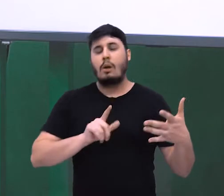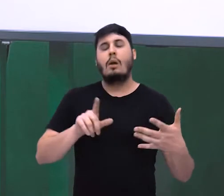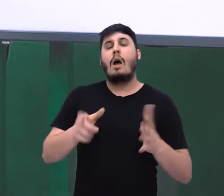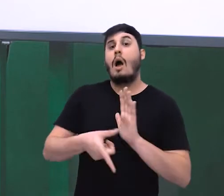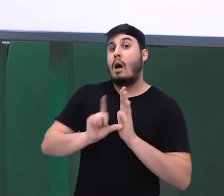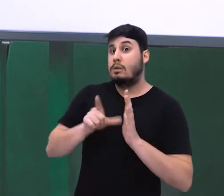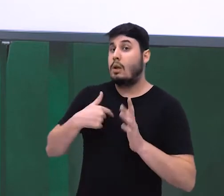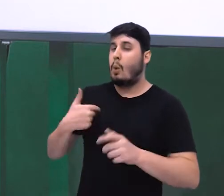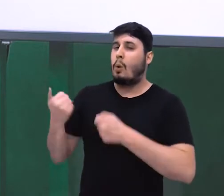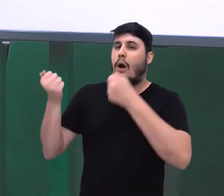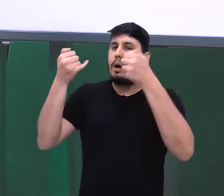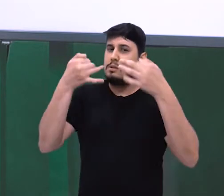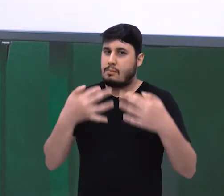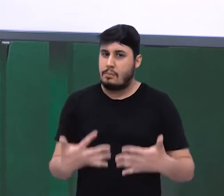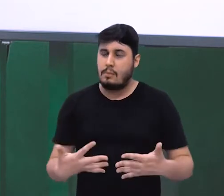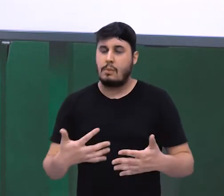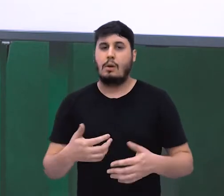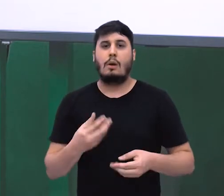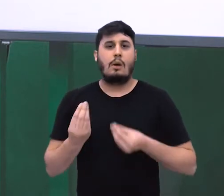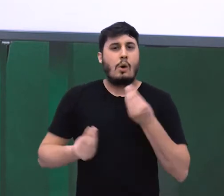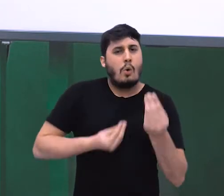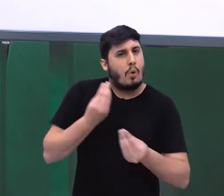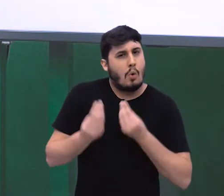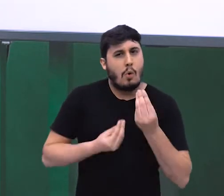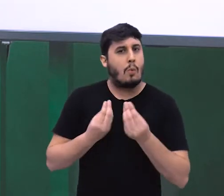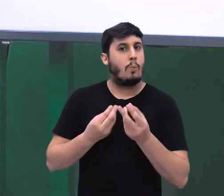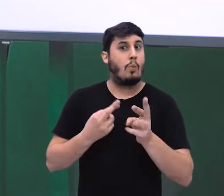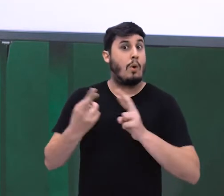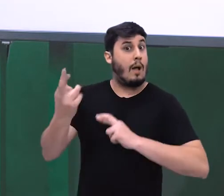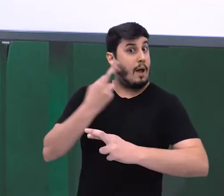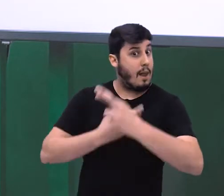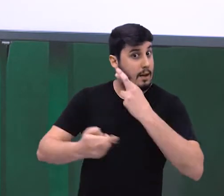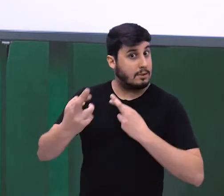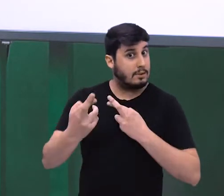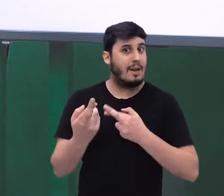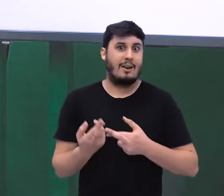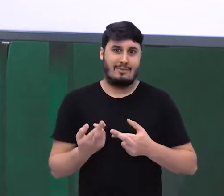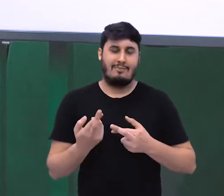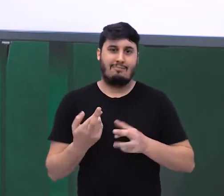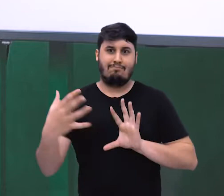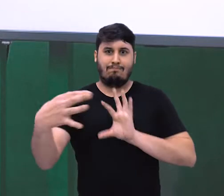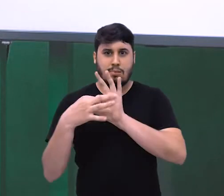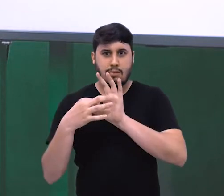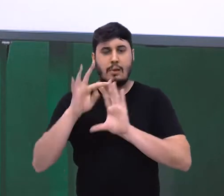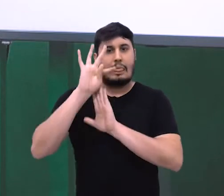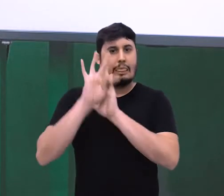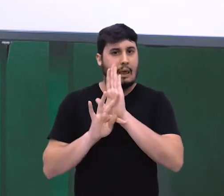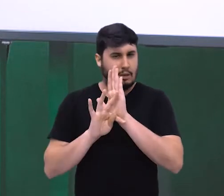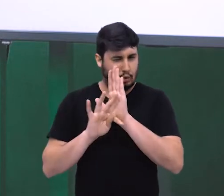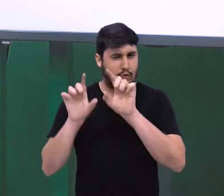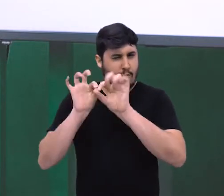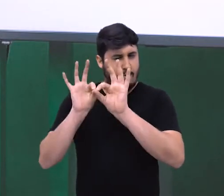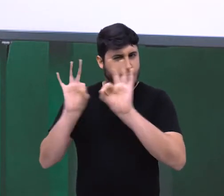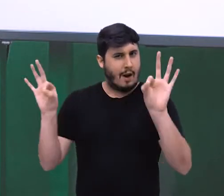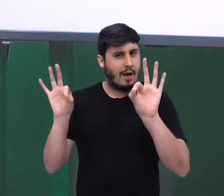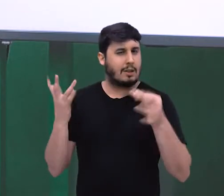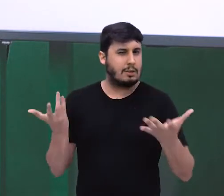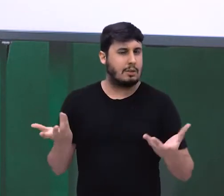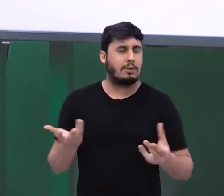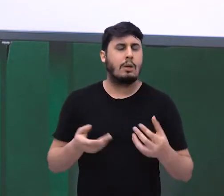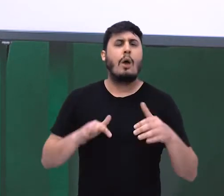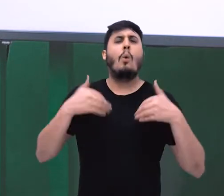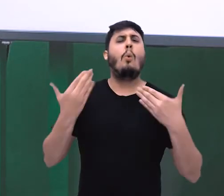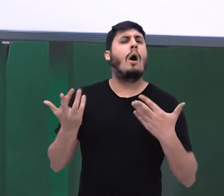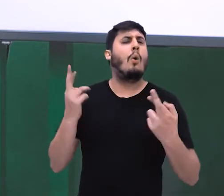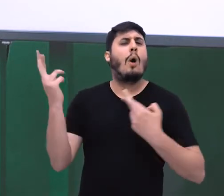entender como se dá essa relação, voltando lá no texto, qual é a relação que essas